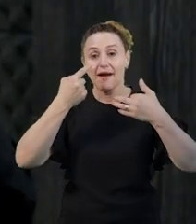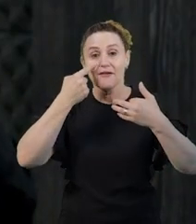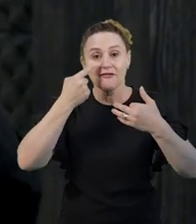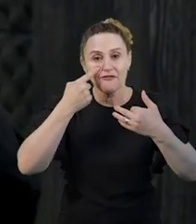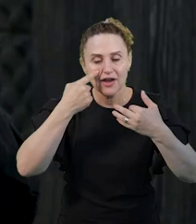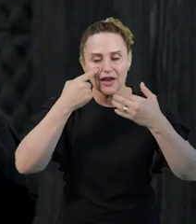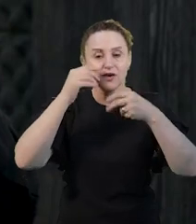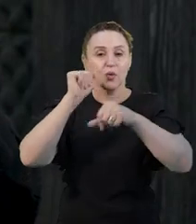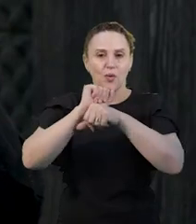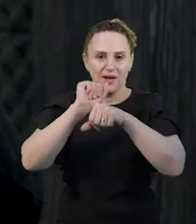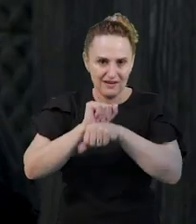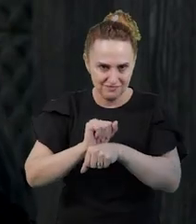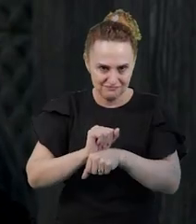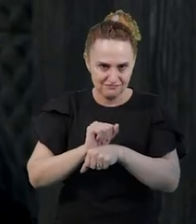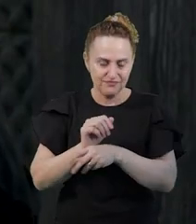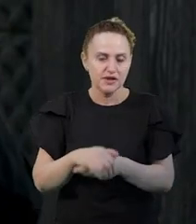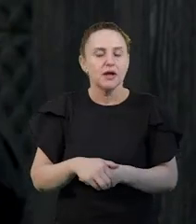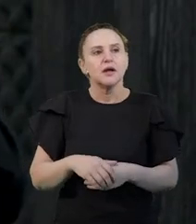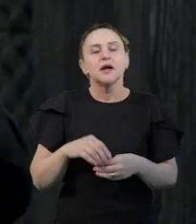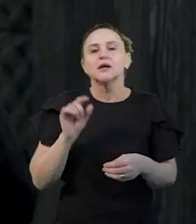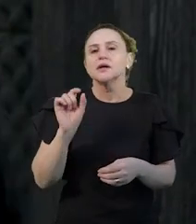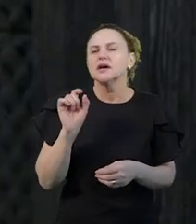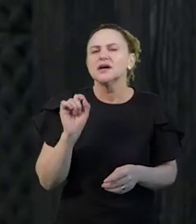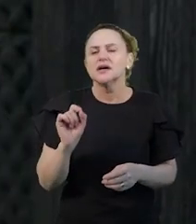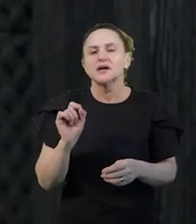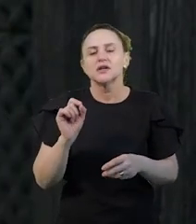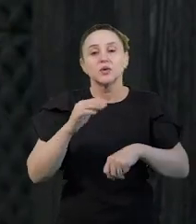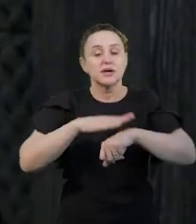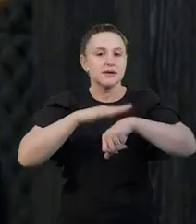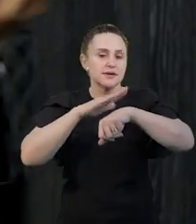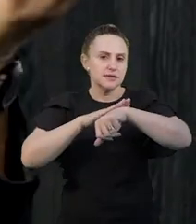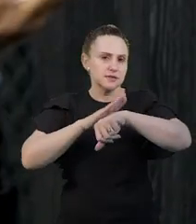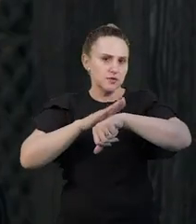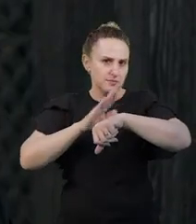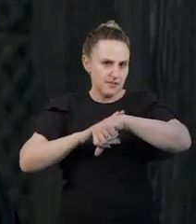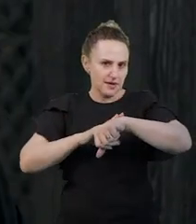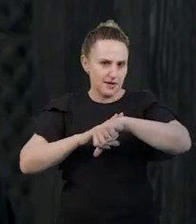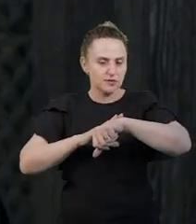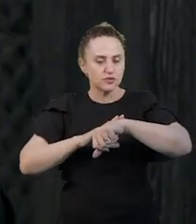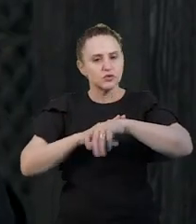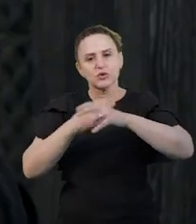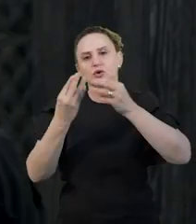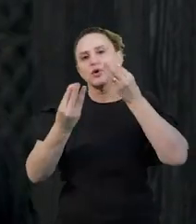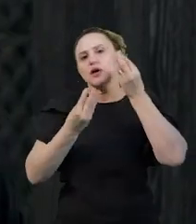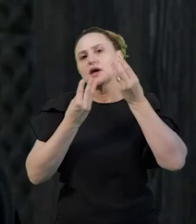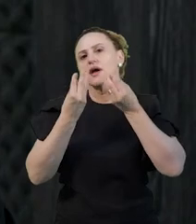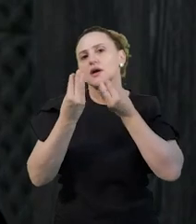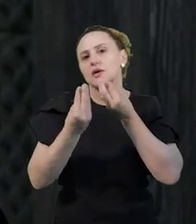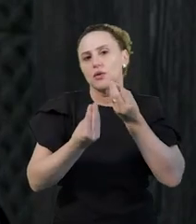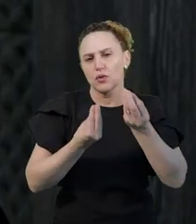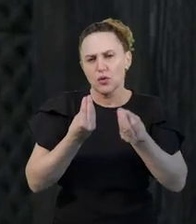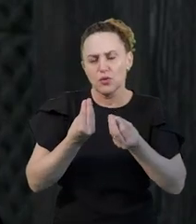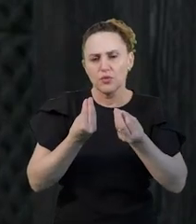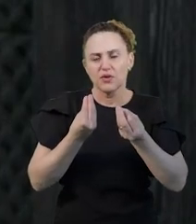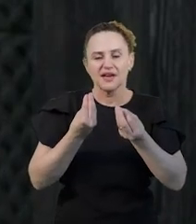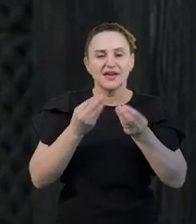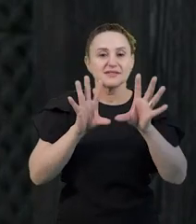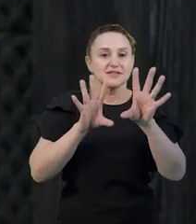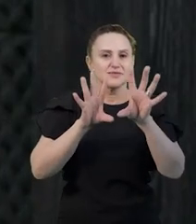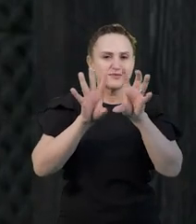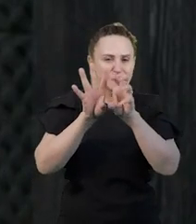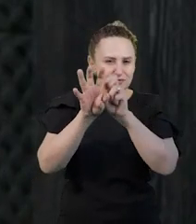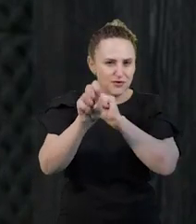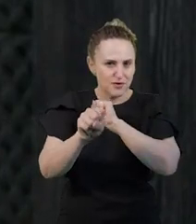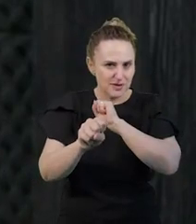exploratória é o momento em que o estudante vai fazer um apanhado de dados, de informações, justamente